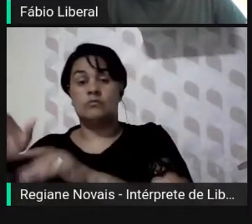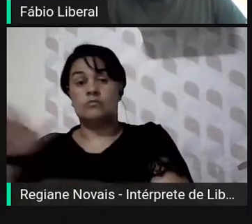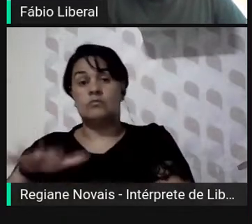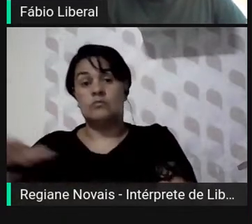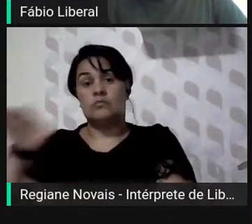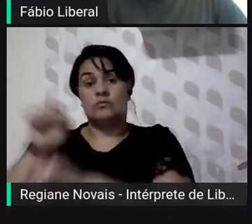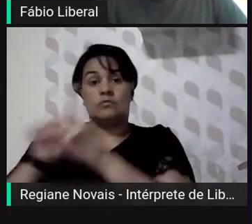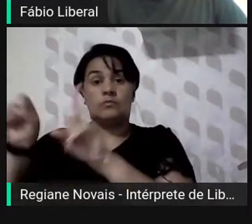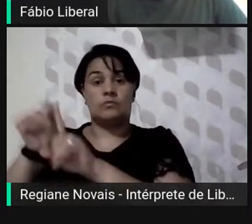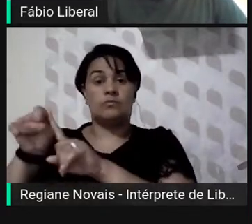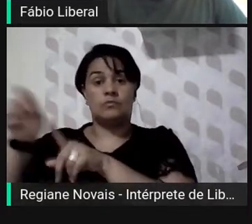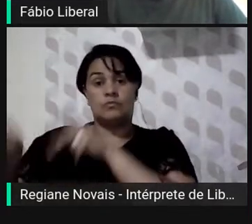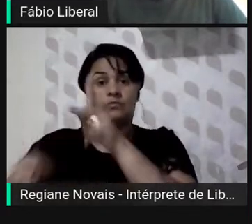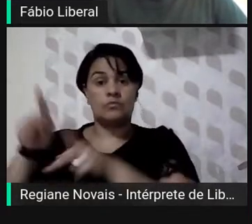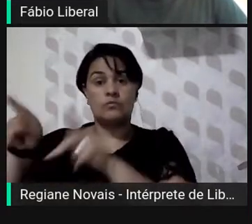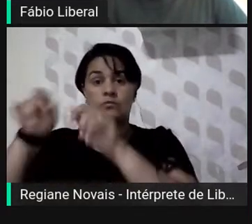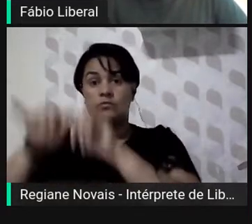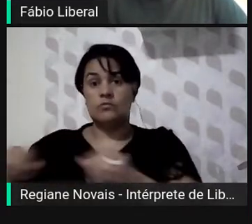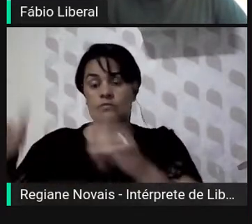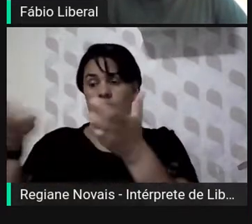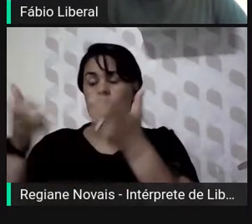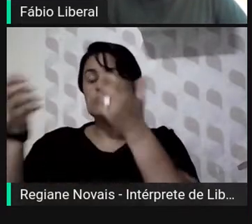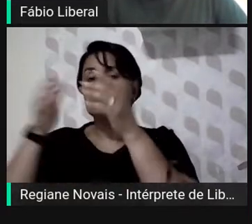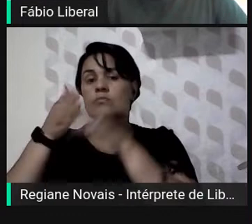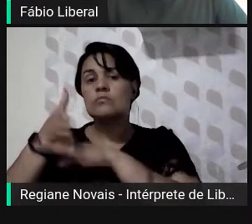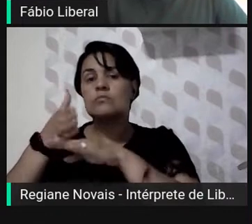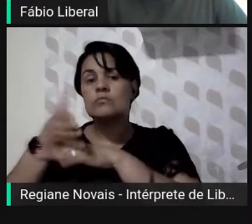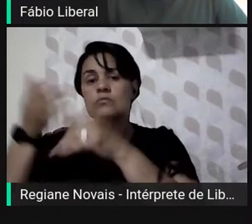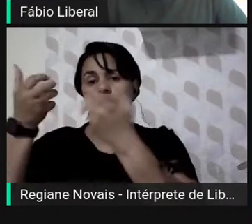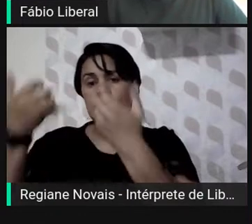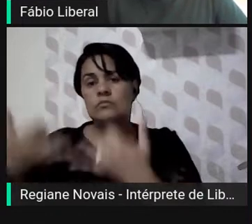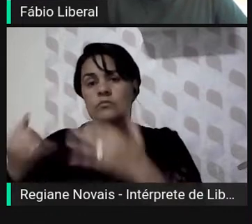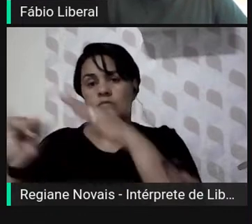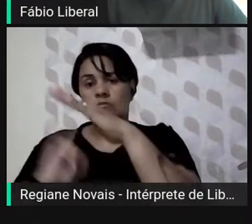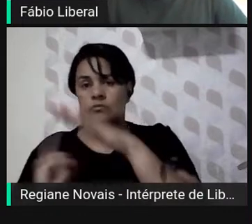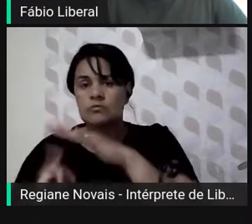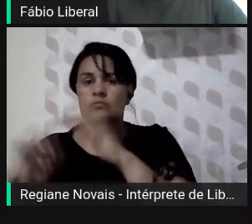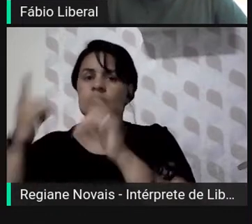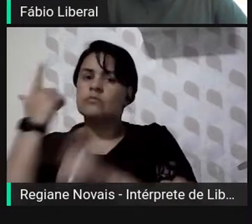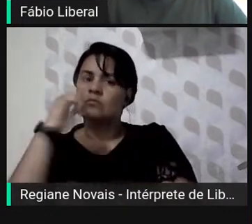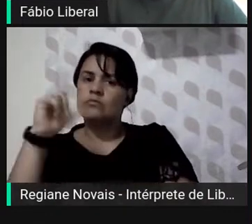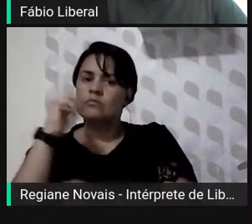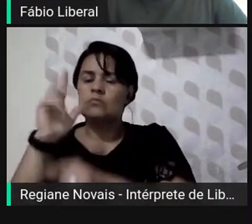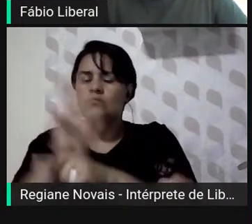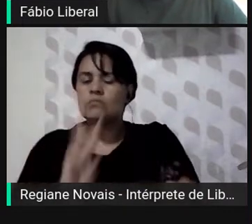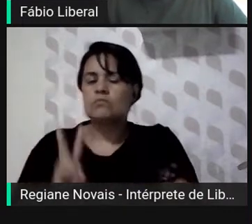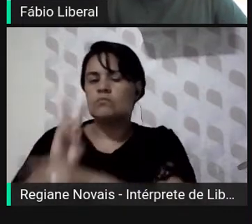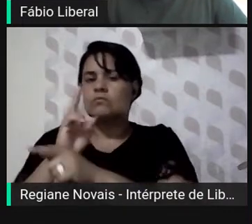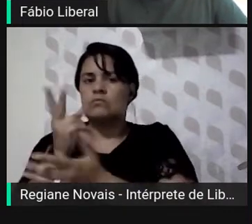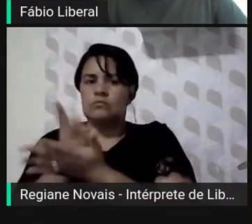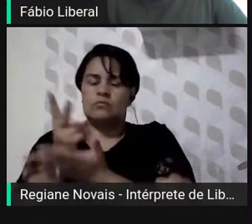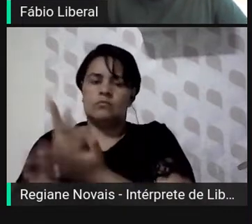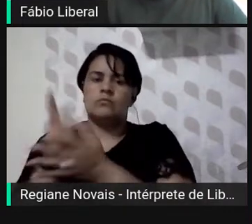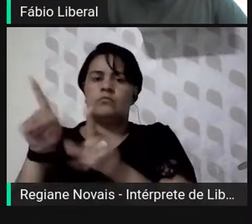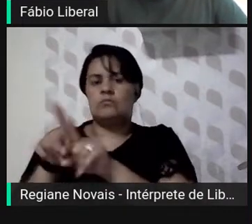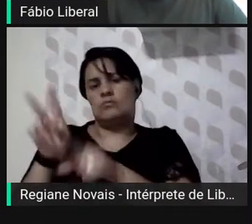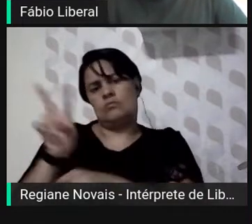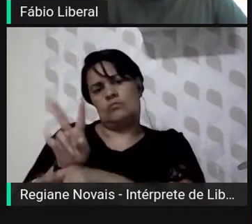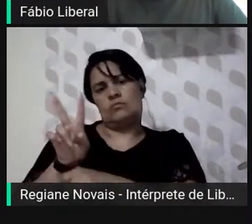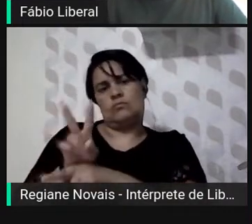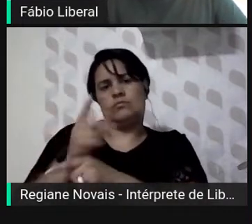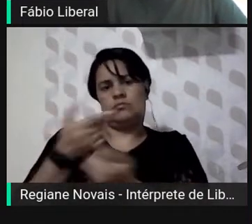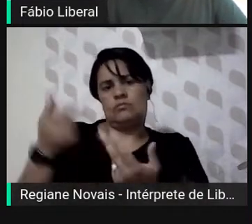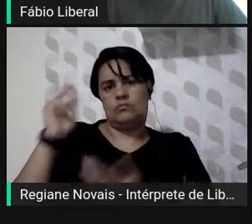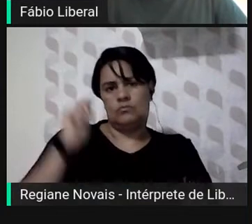a cidadania que, com acesso à informação institucional, tem condições de exercer seu papel fiscalizador e se proteger de arbitrariedades.